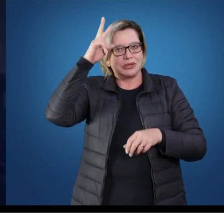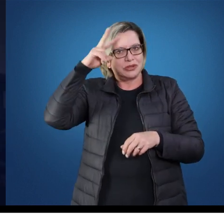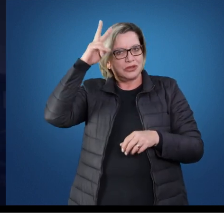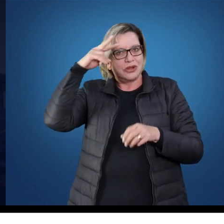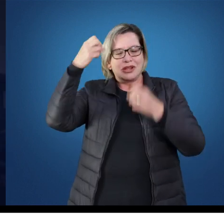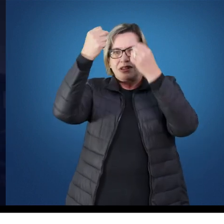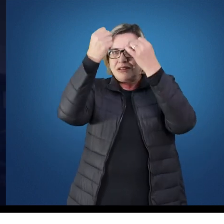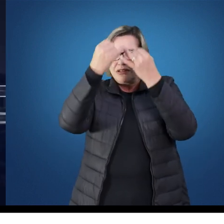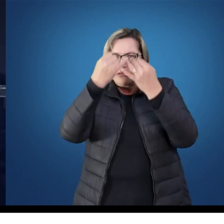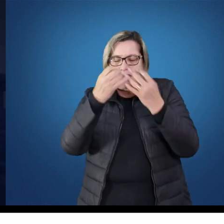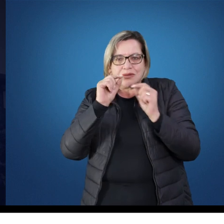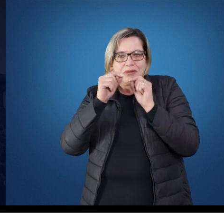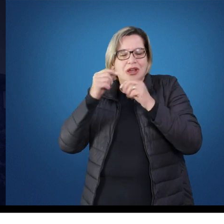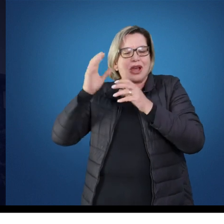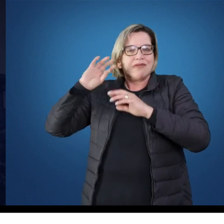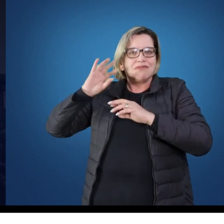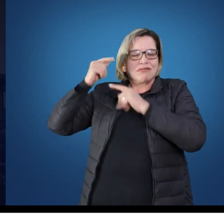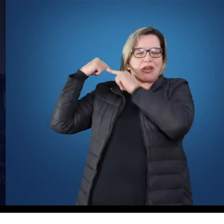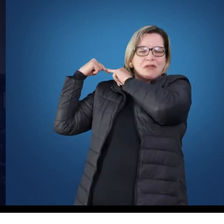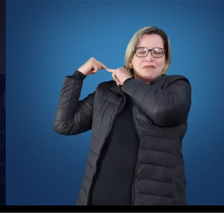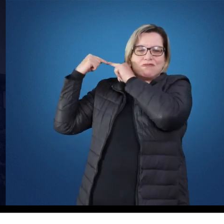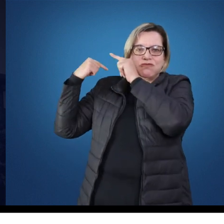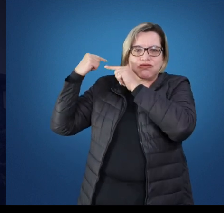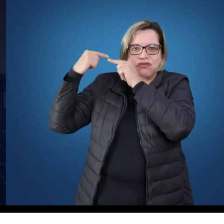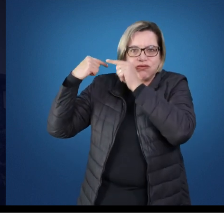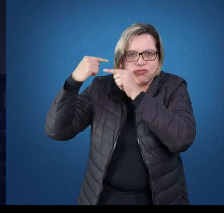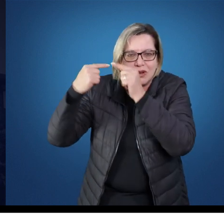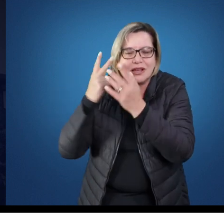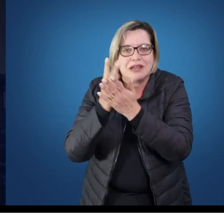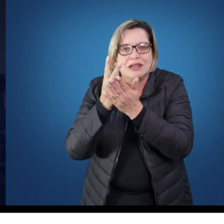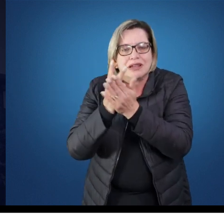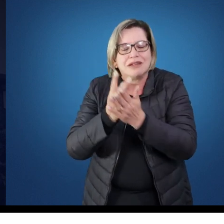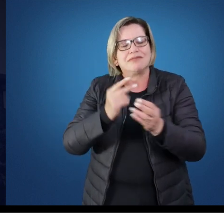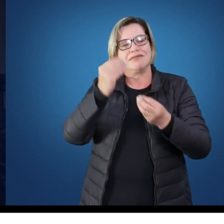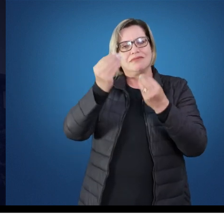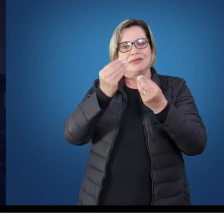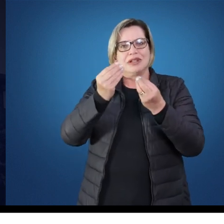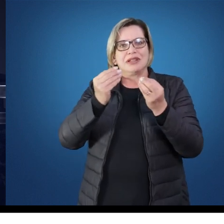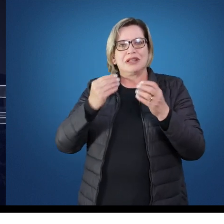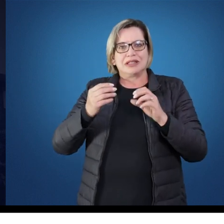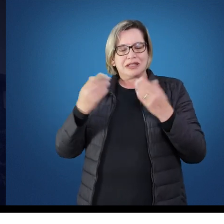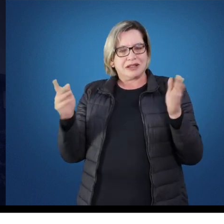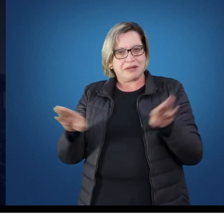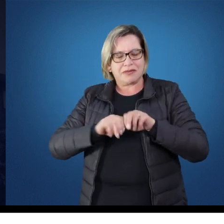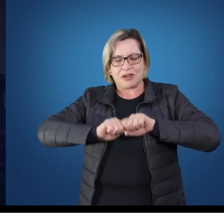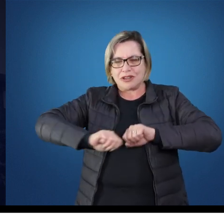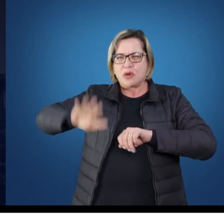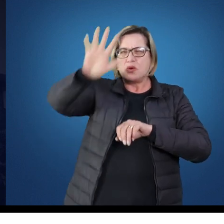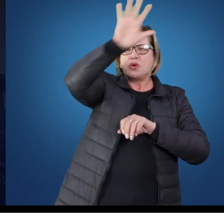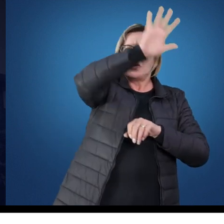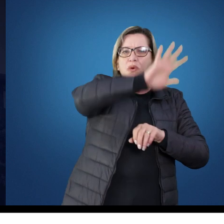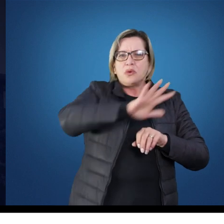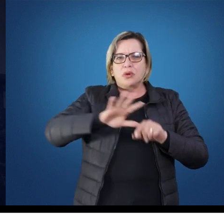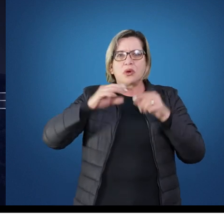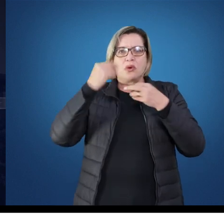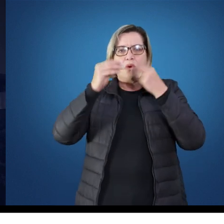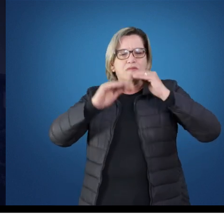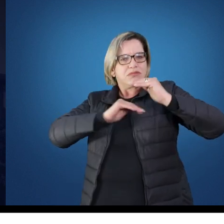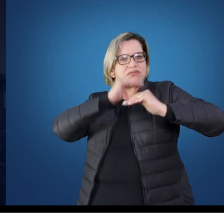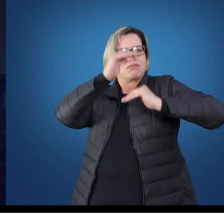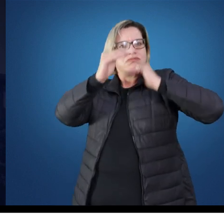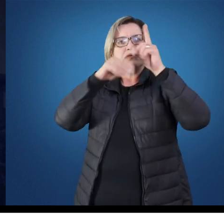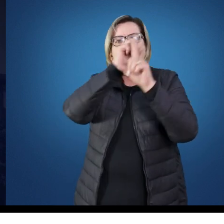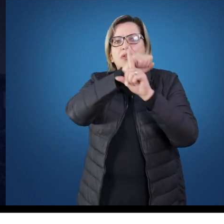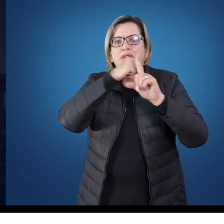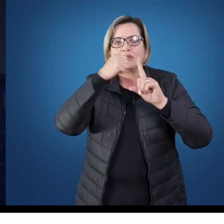aborda os principais acontecimentos históricos da Antiguidade, Idade Média, Moderna e Contemporânea. Oferece uma visão panorâmica da evolução